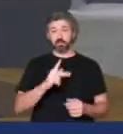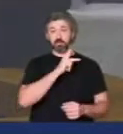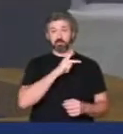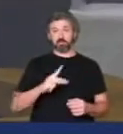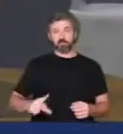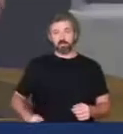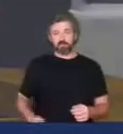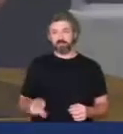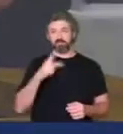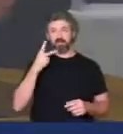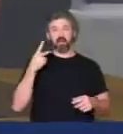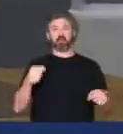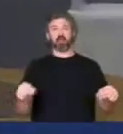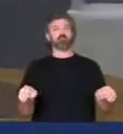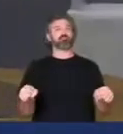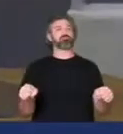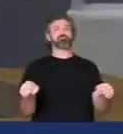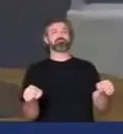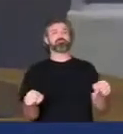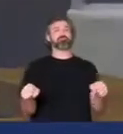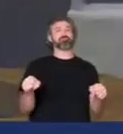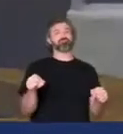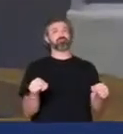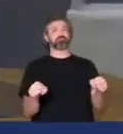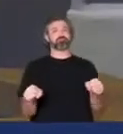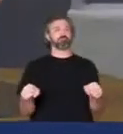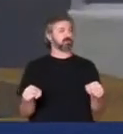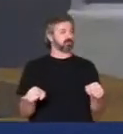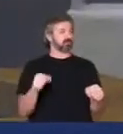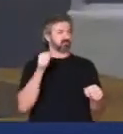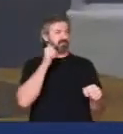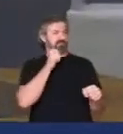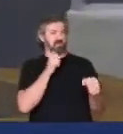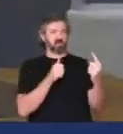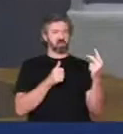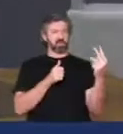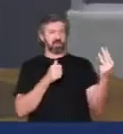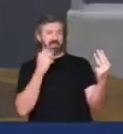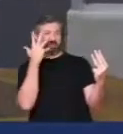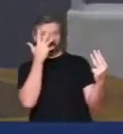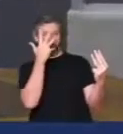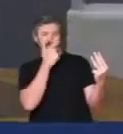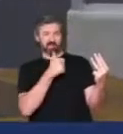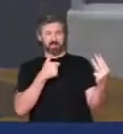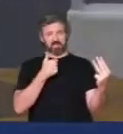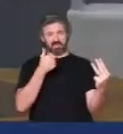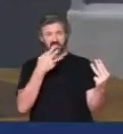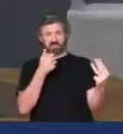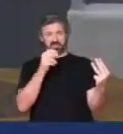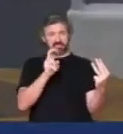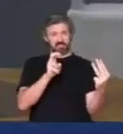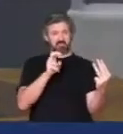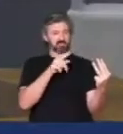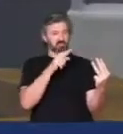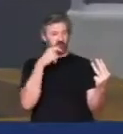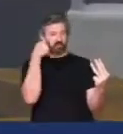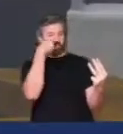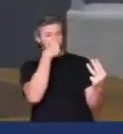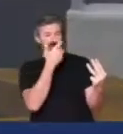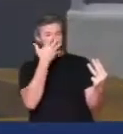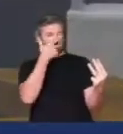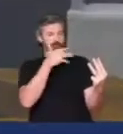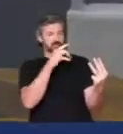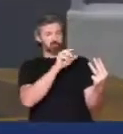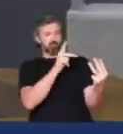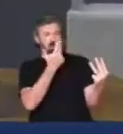diz que está passeando de moto encontra duas, três meninas bonitinhas de 14 e 15 anos tudo arrumadinha,